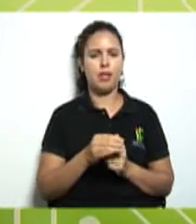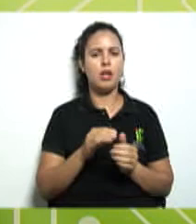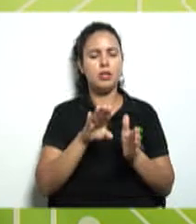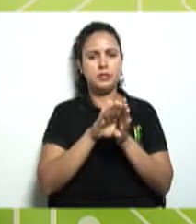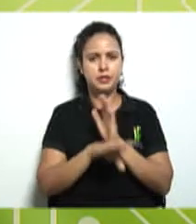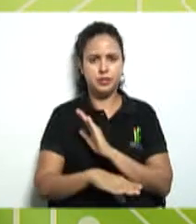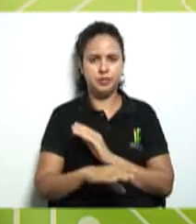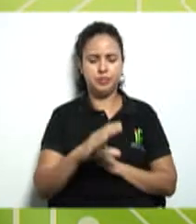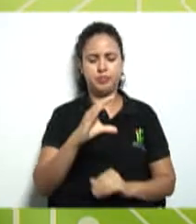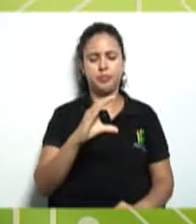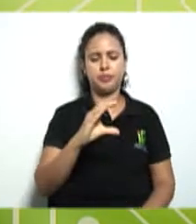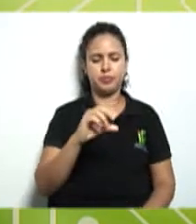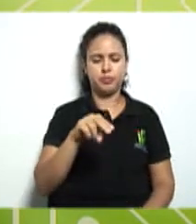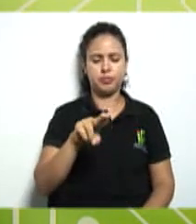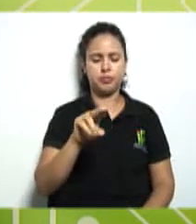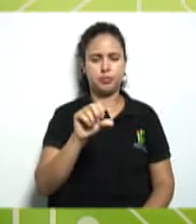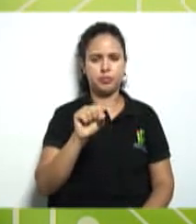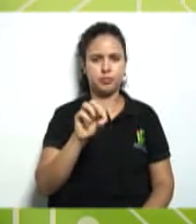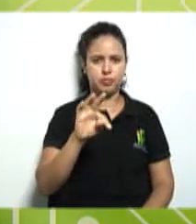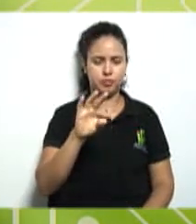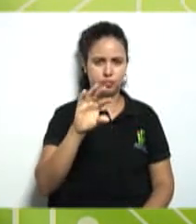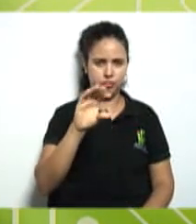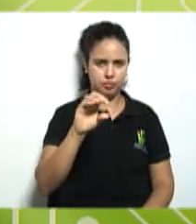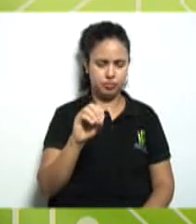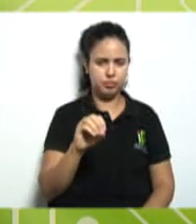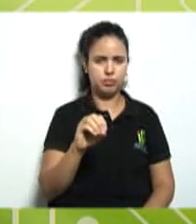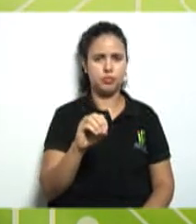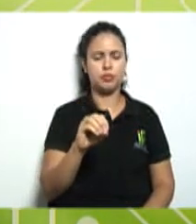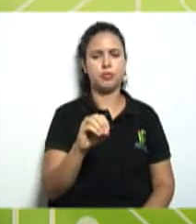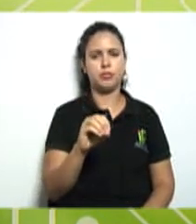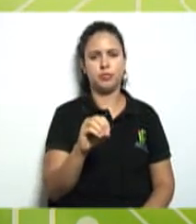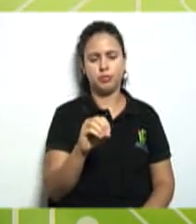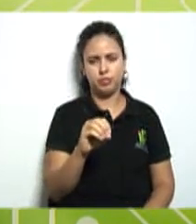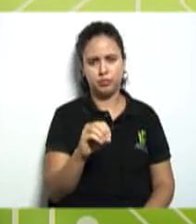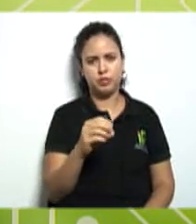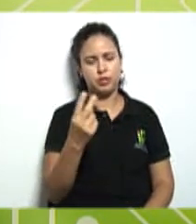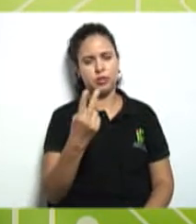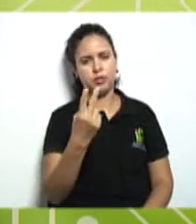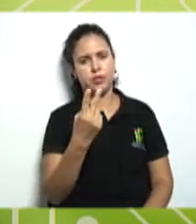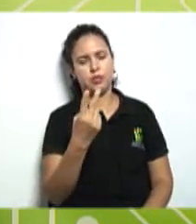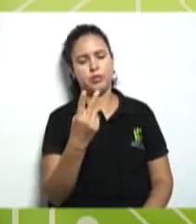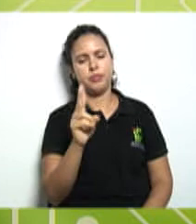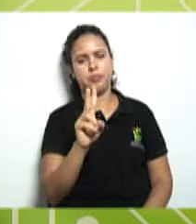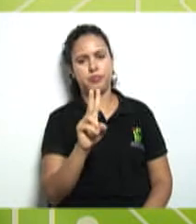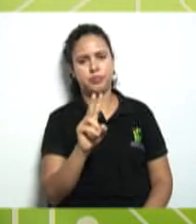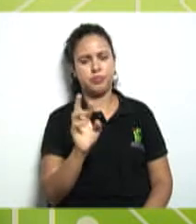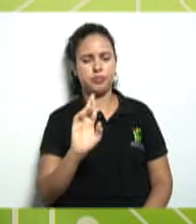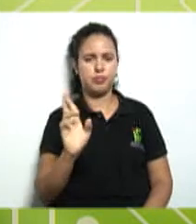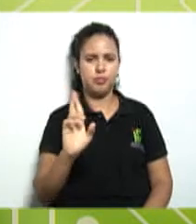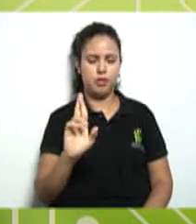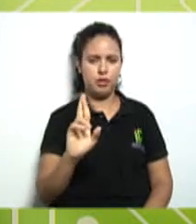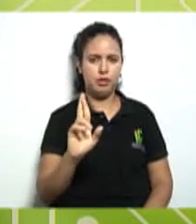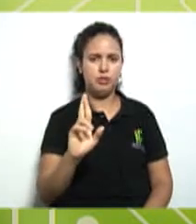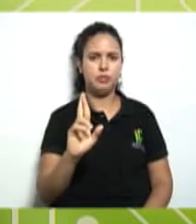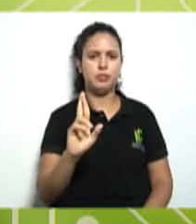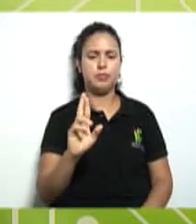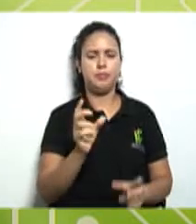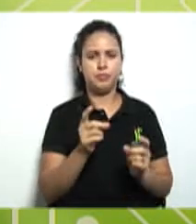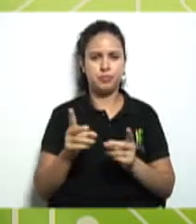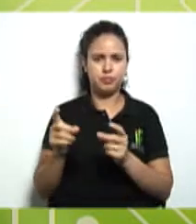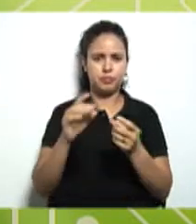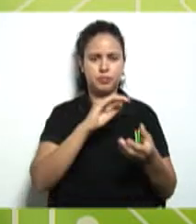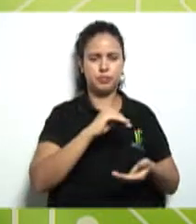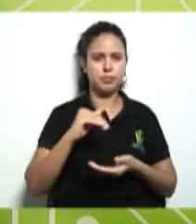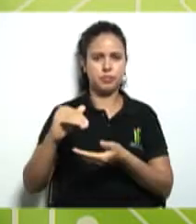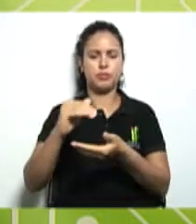vamos supor vai ser um valor aí de 2 reais são os custos operacionais para comercializar essa saca de